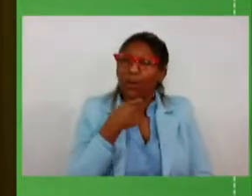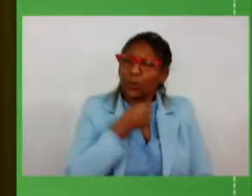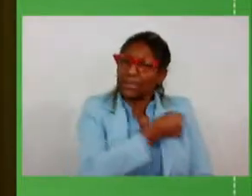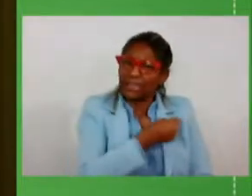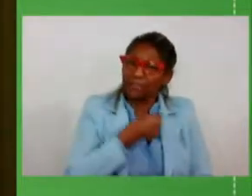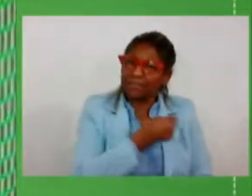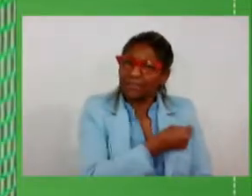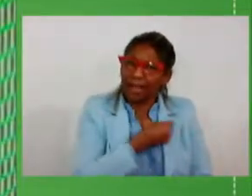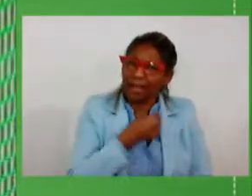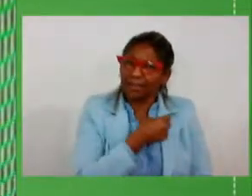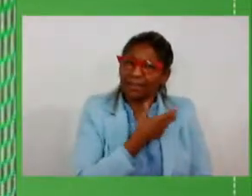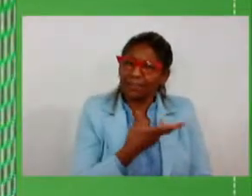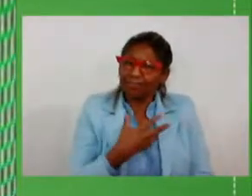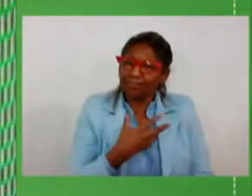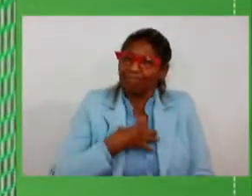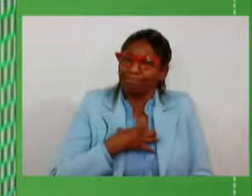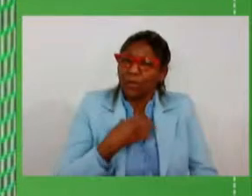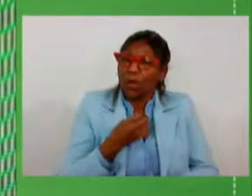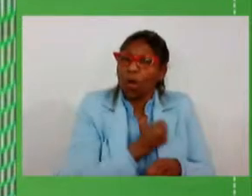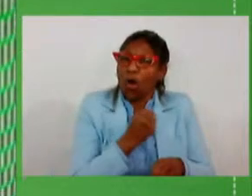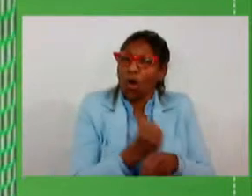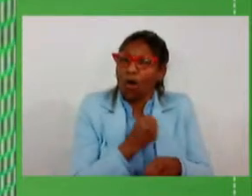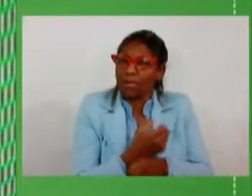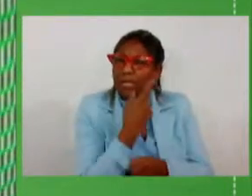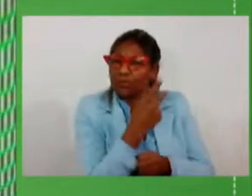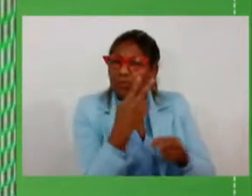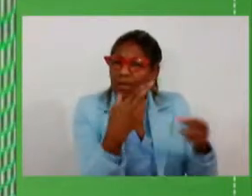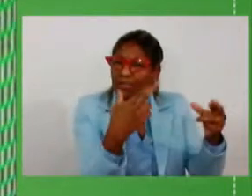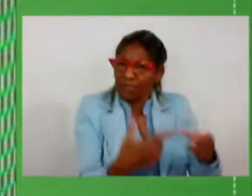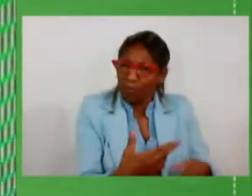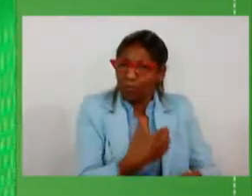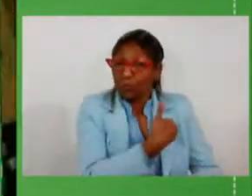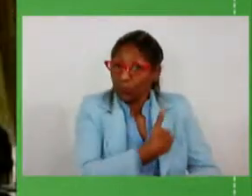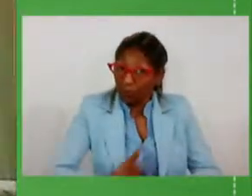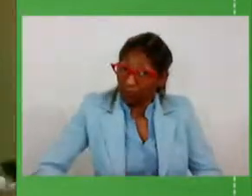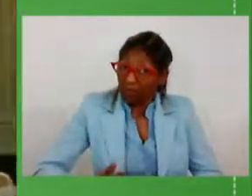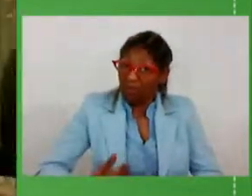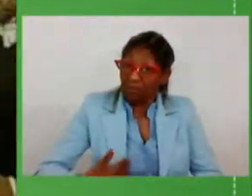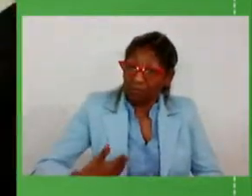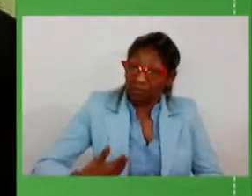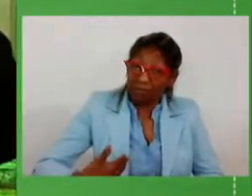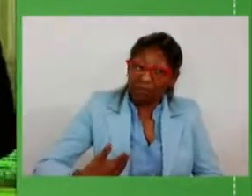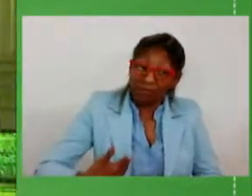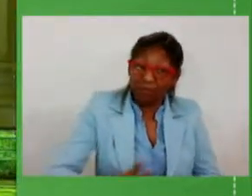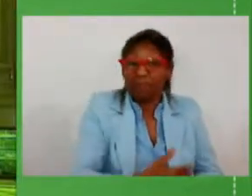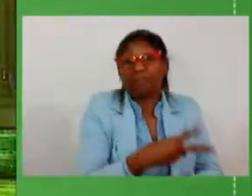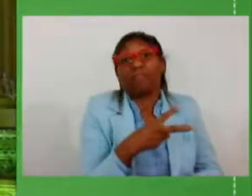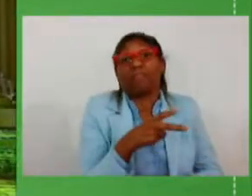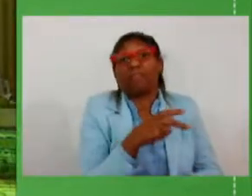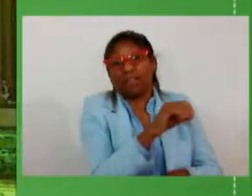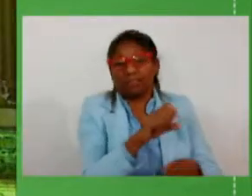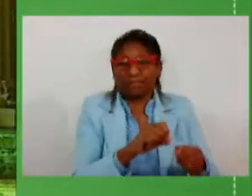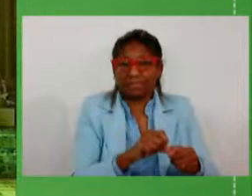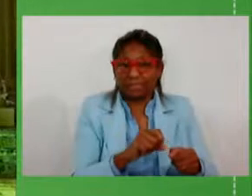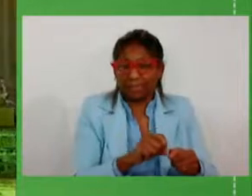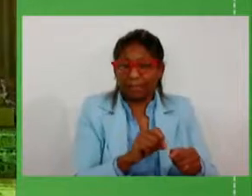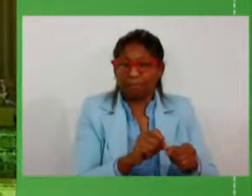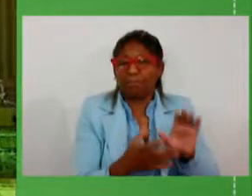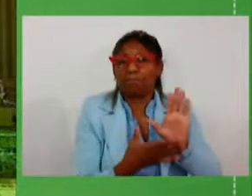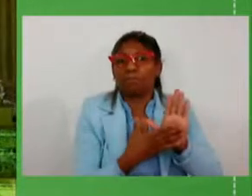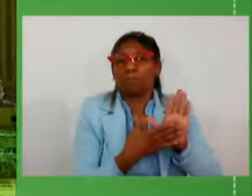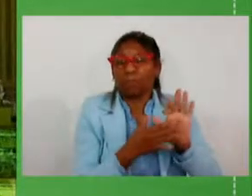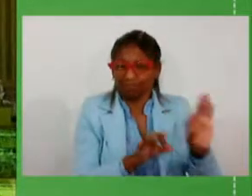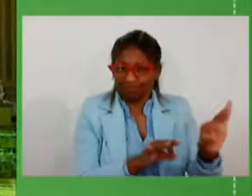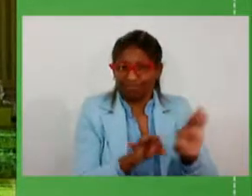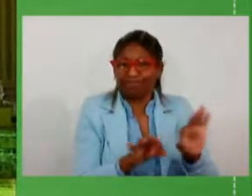foram sobre a obra que o governo do estado que o senhor que a equipe de governo está proporcionando